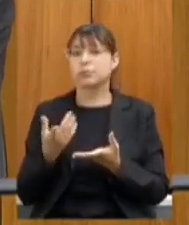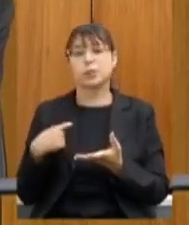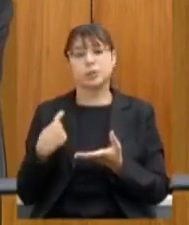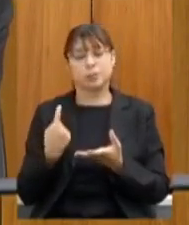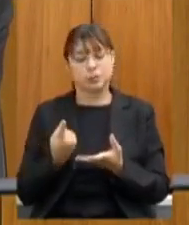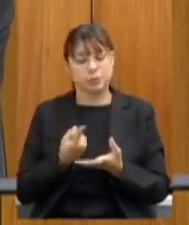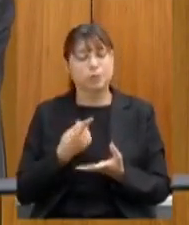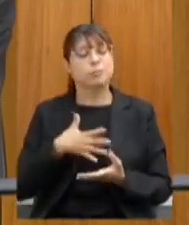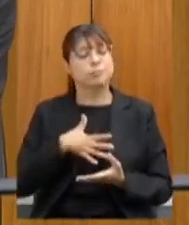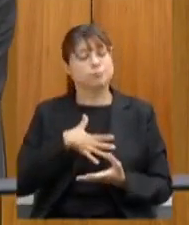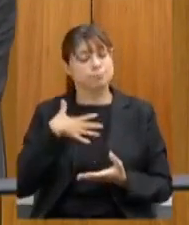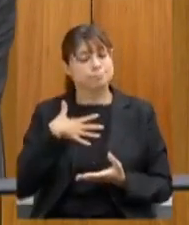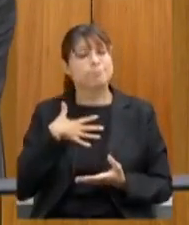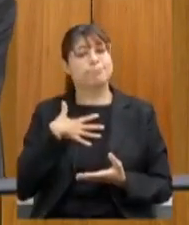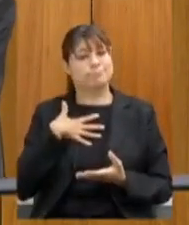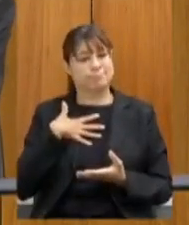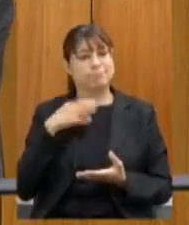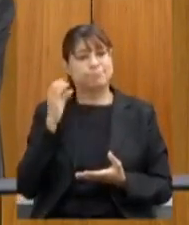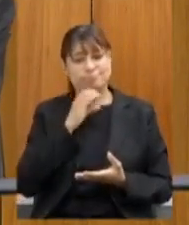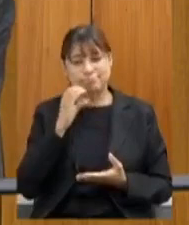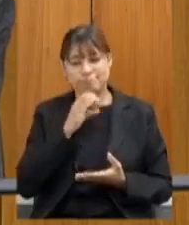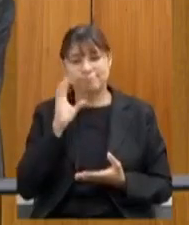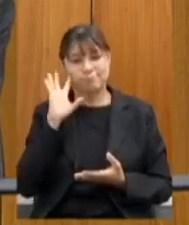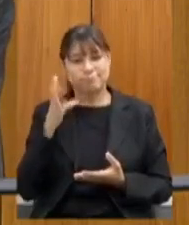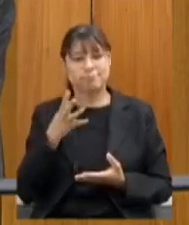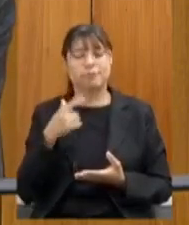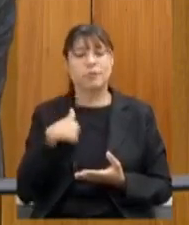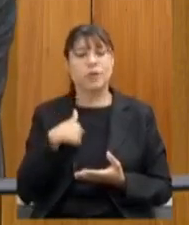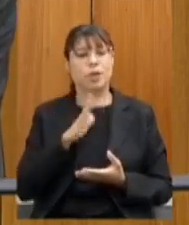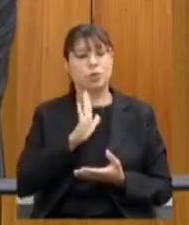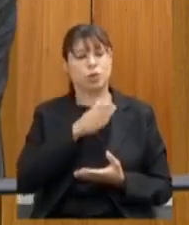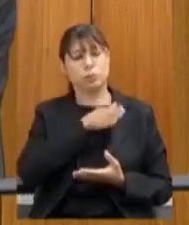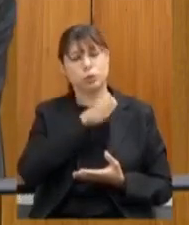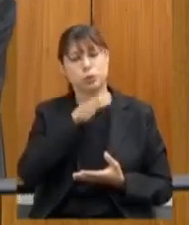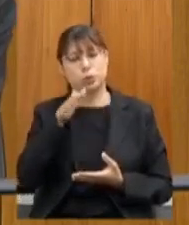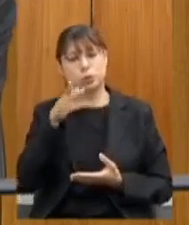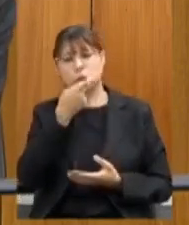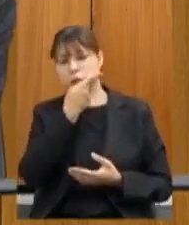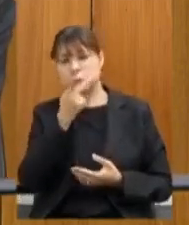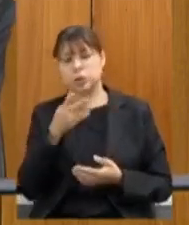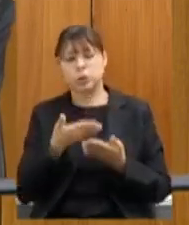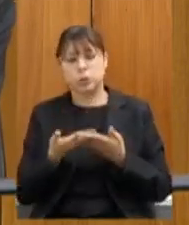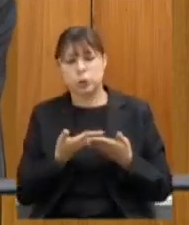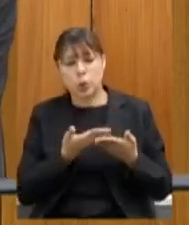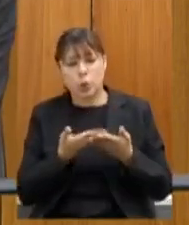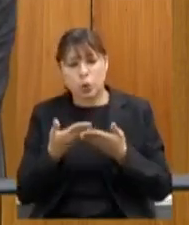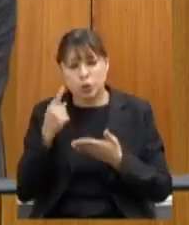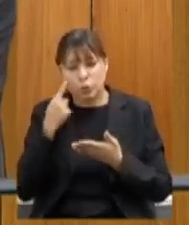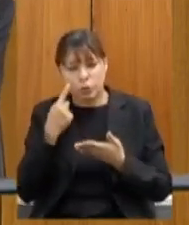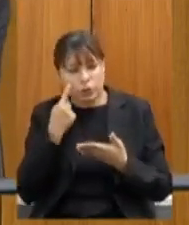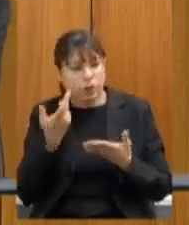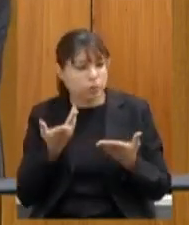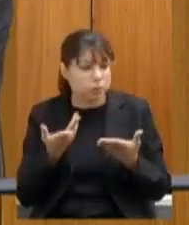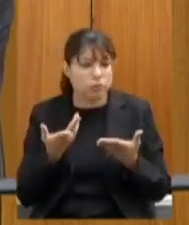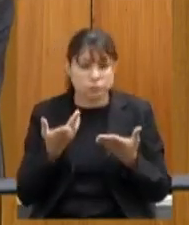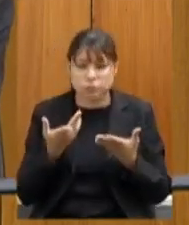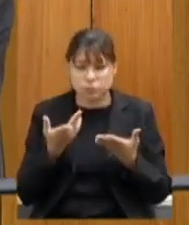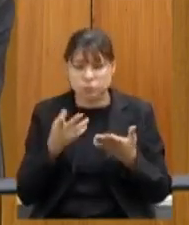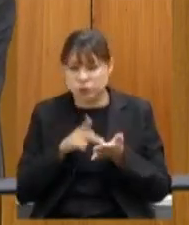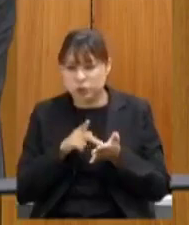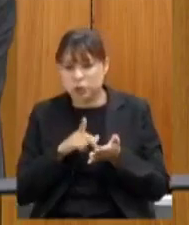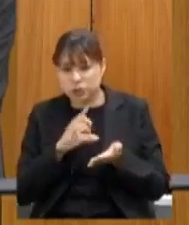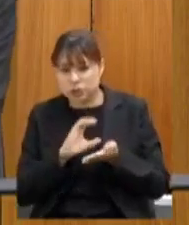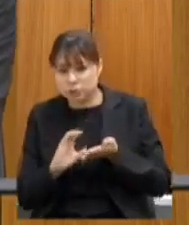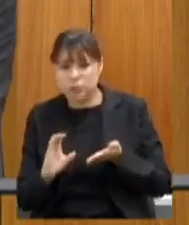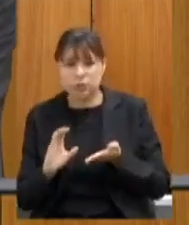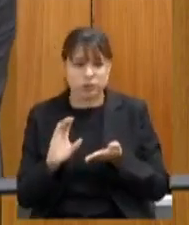satisfeito com essa agilidade e lá na ponta eu estive visitando várias escolas para ver de perto a entrega desse recurso